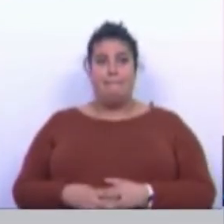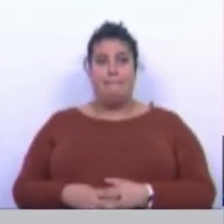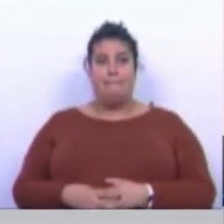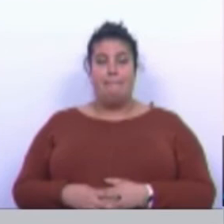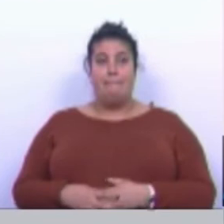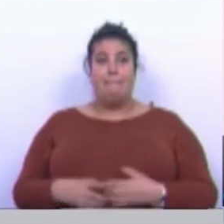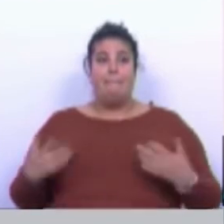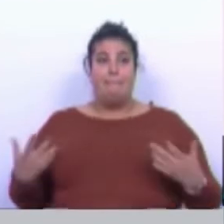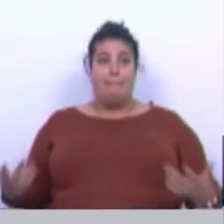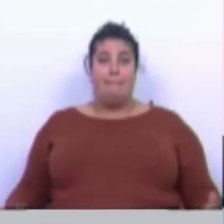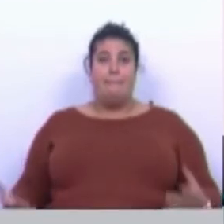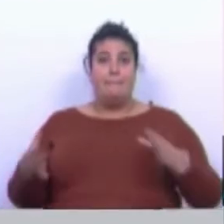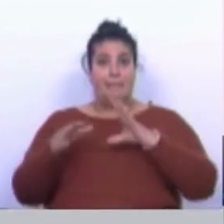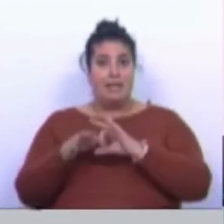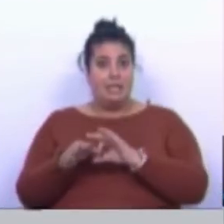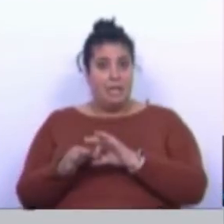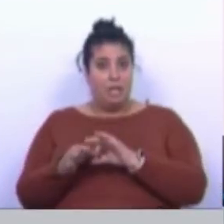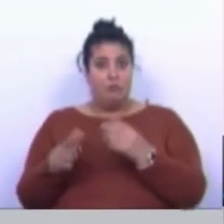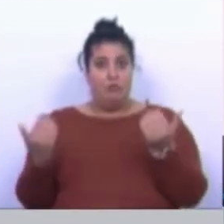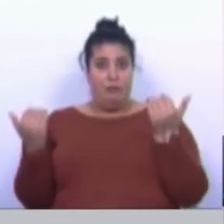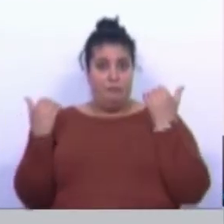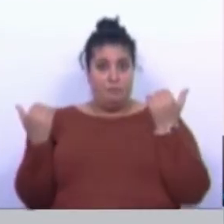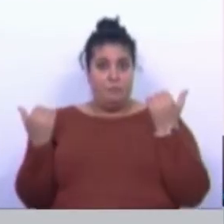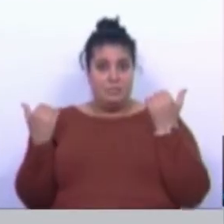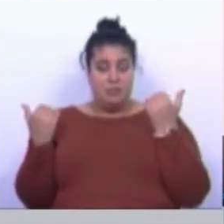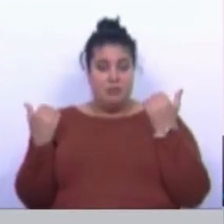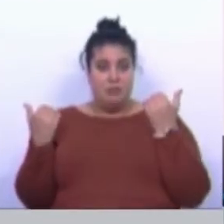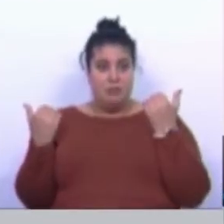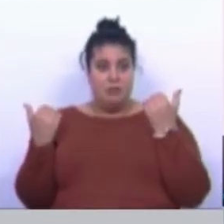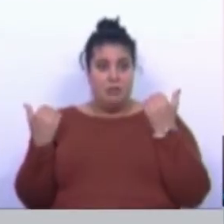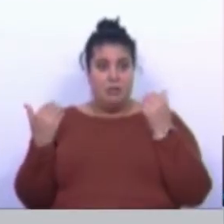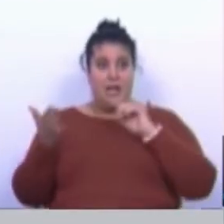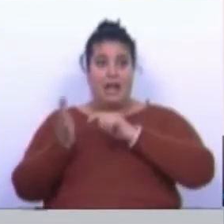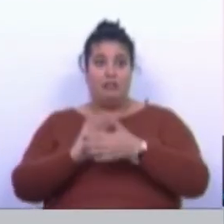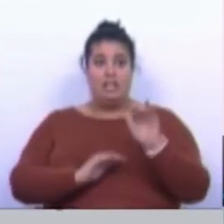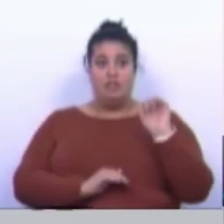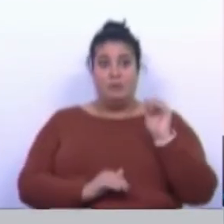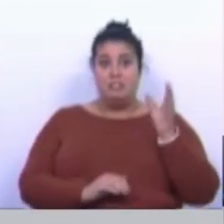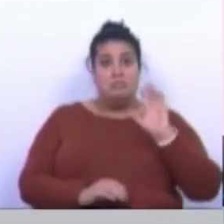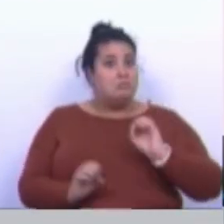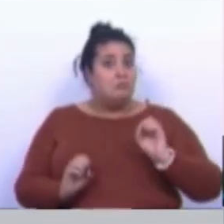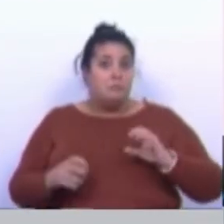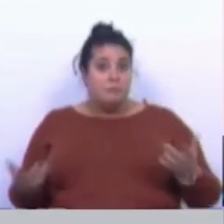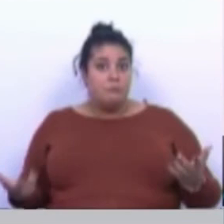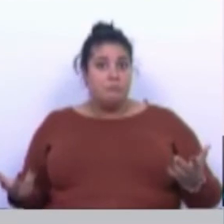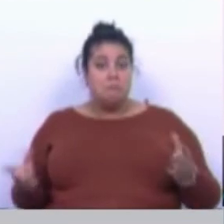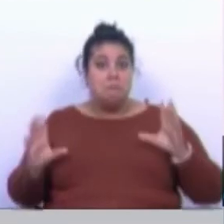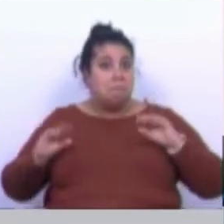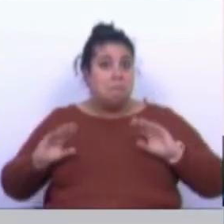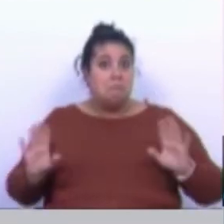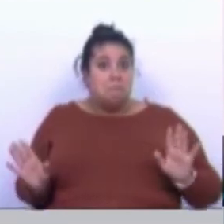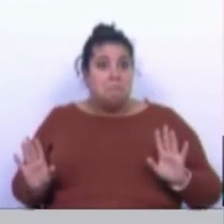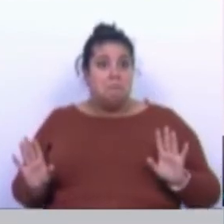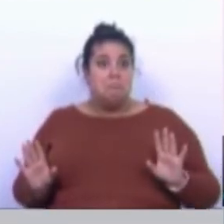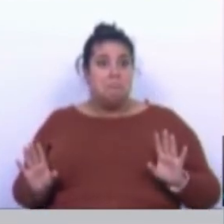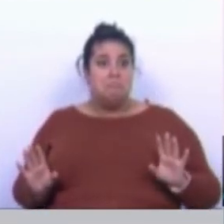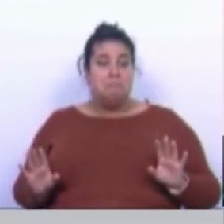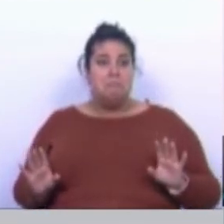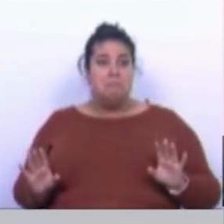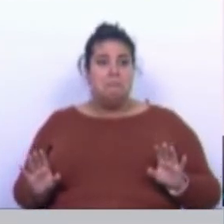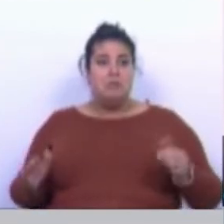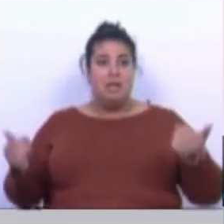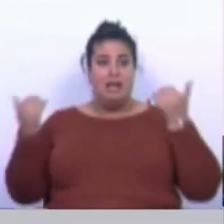Não temos dados relativamente ao teste do pezinho. Não temos